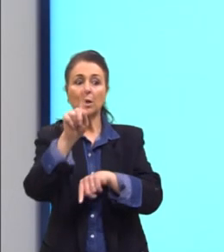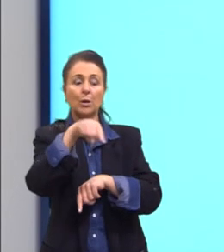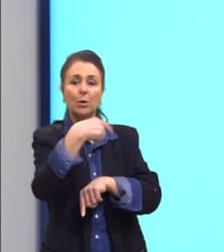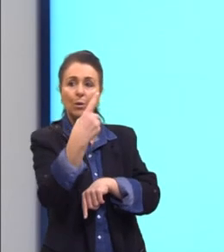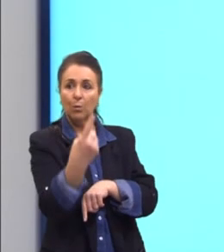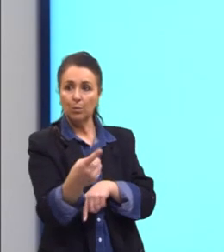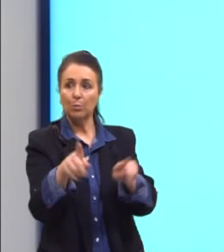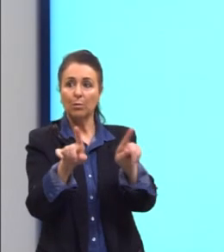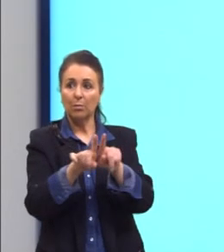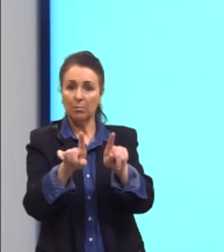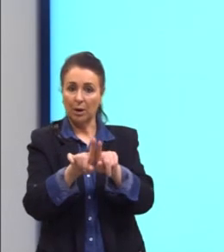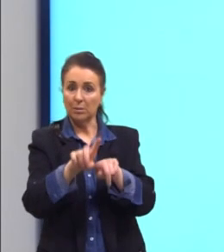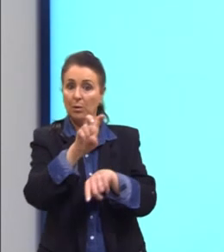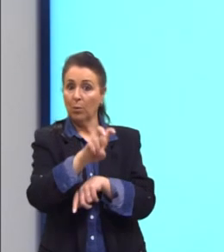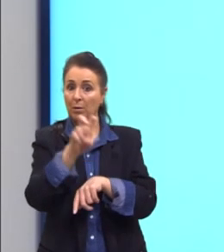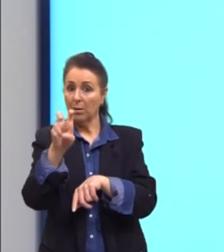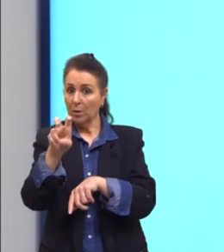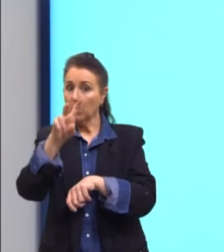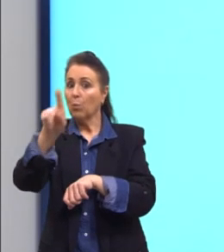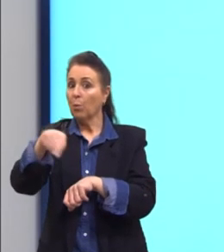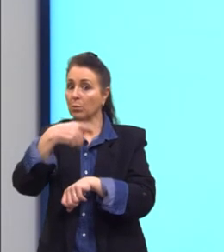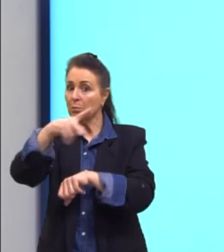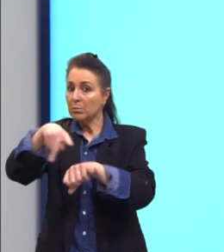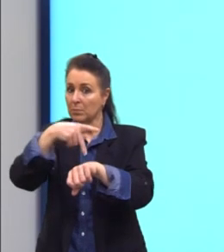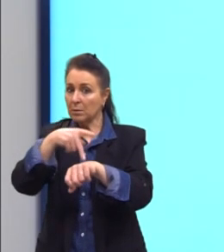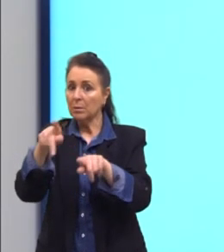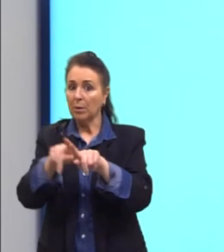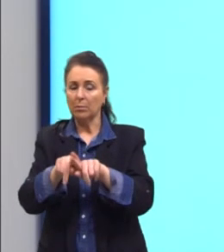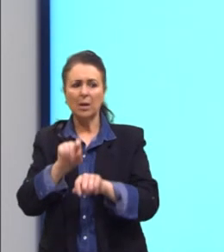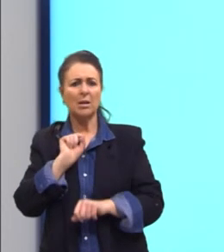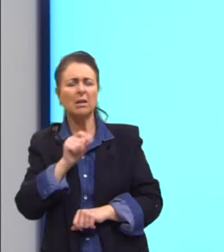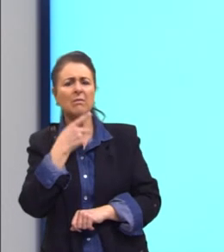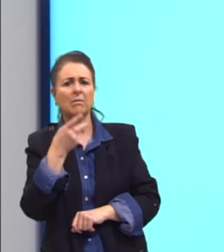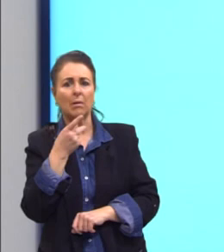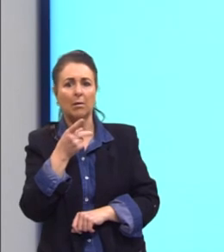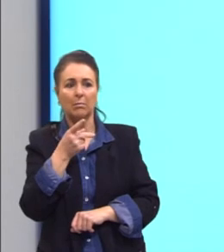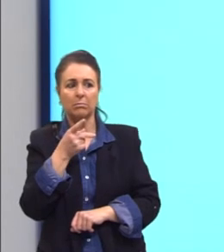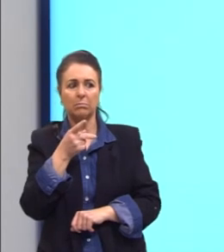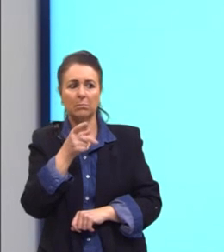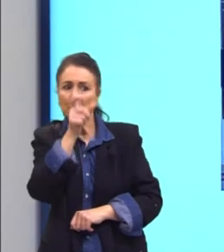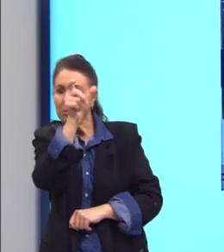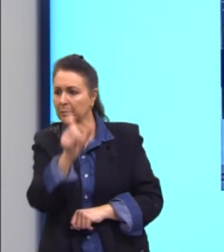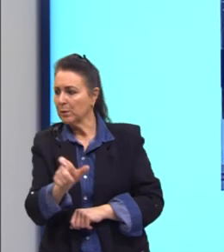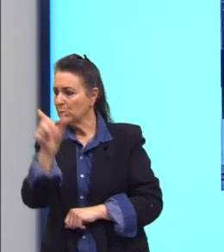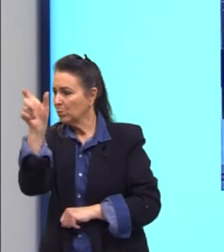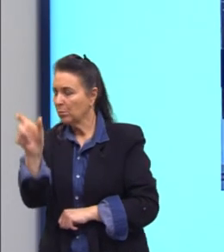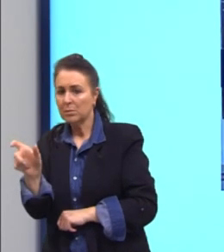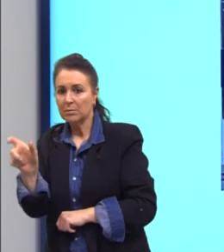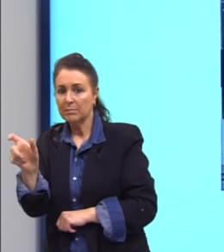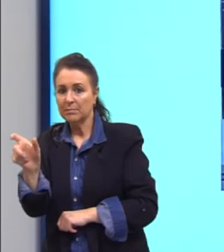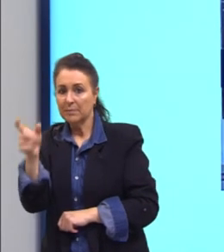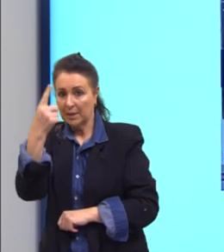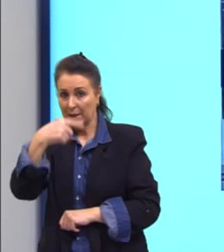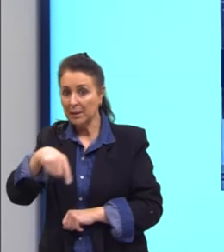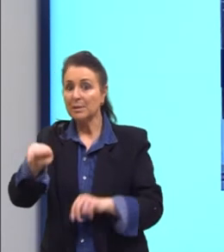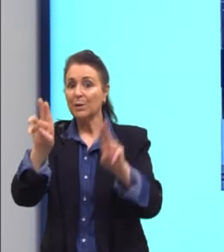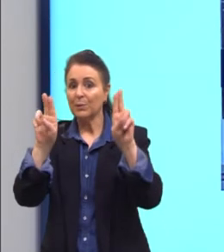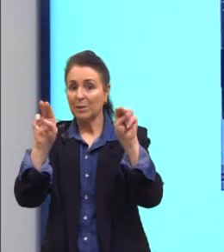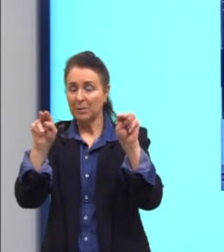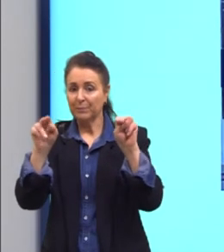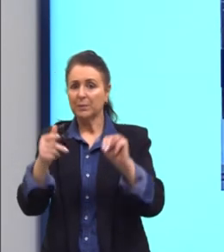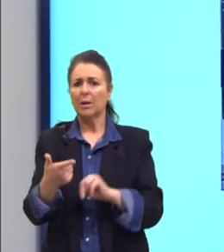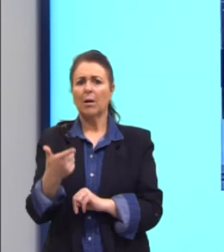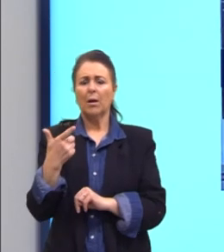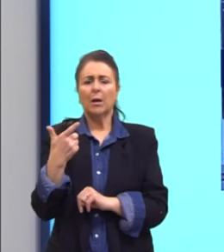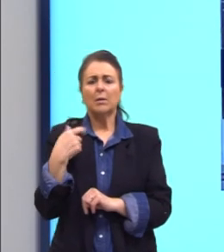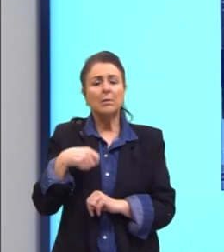pessoas. Ou por alguém. Ou por algumas pessoas. Esse é o próximo assunto. Não há